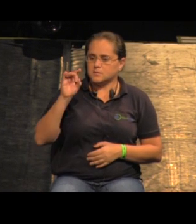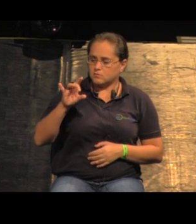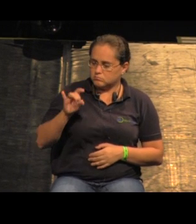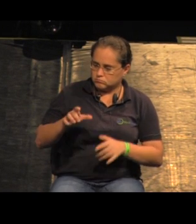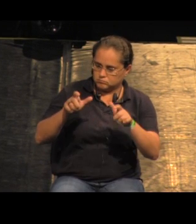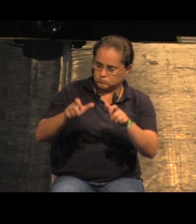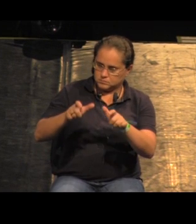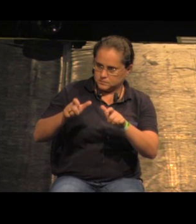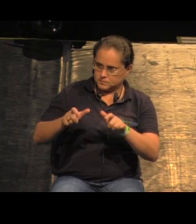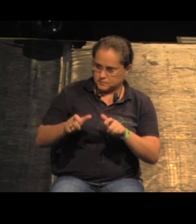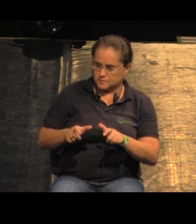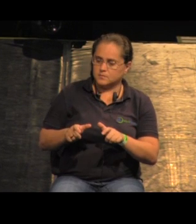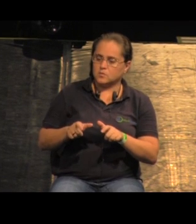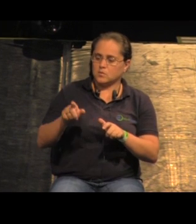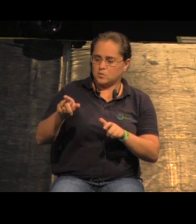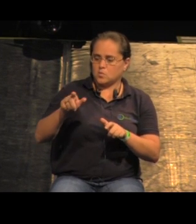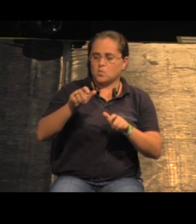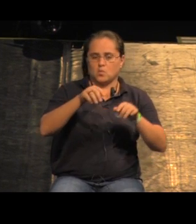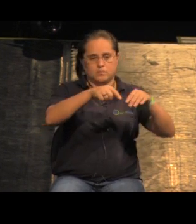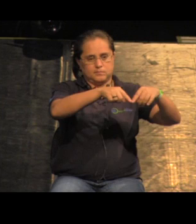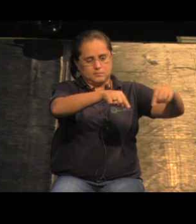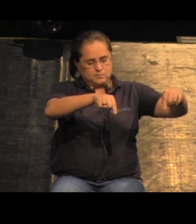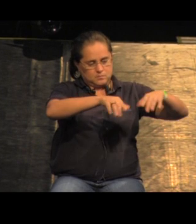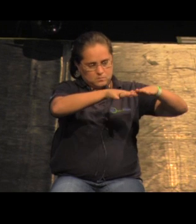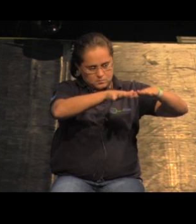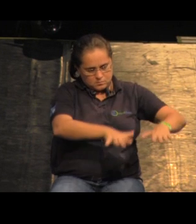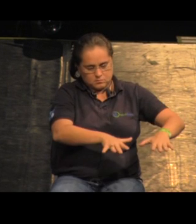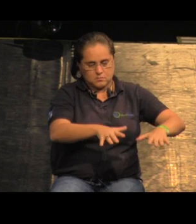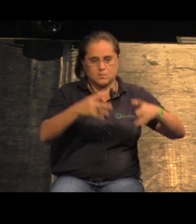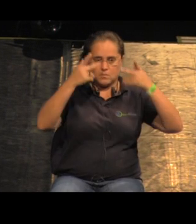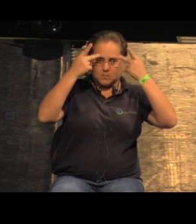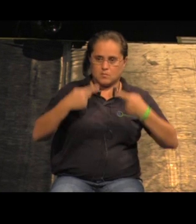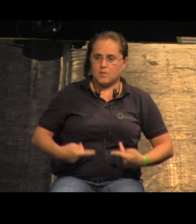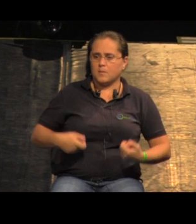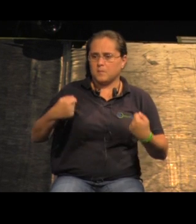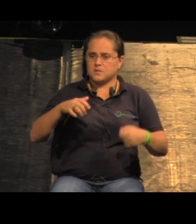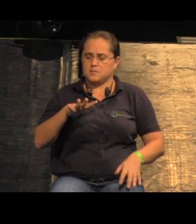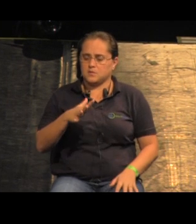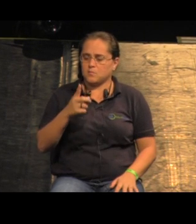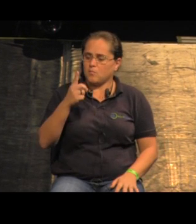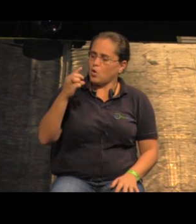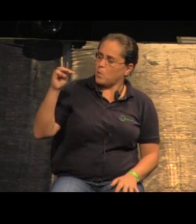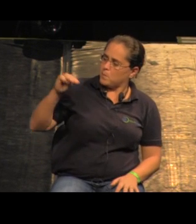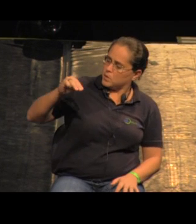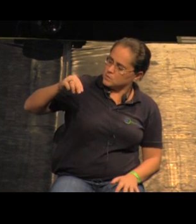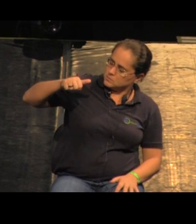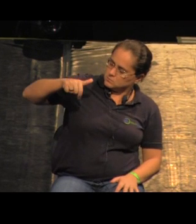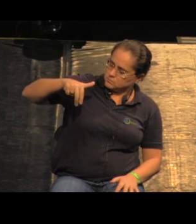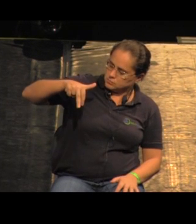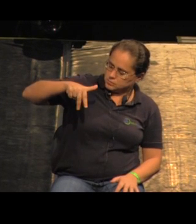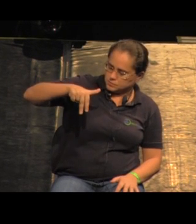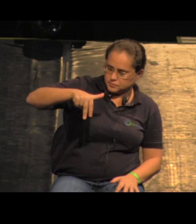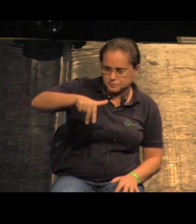setor desse assentamento humano precisa ter em um minuto e meio de caminhada os